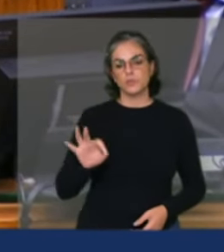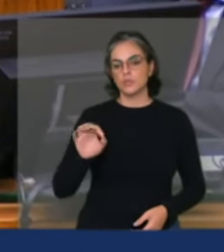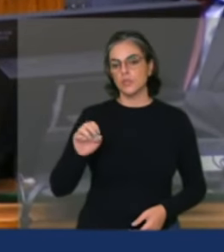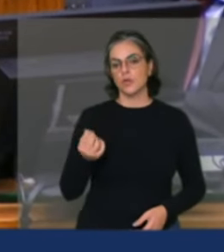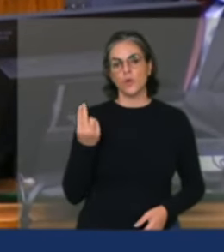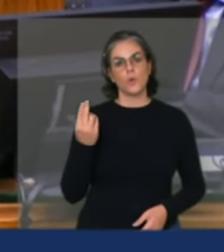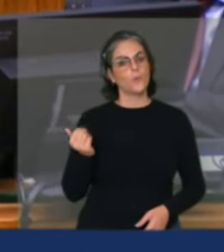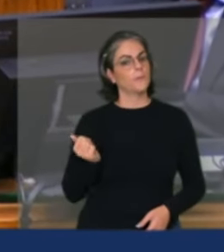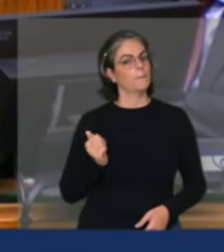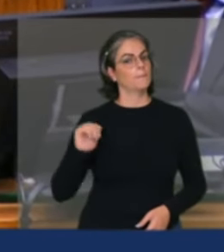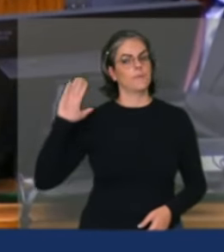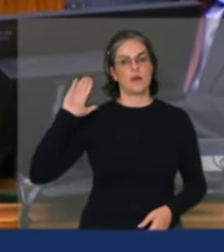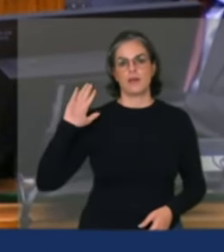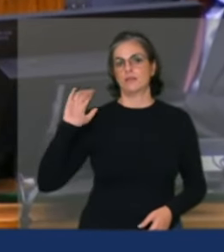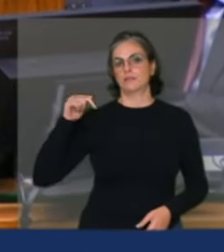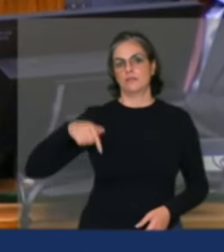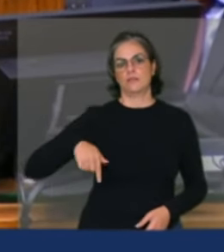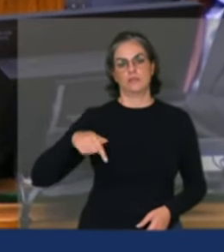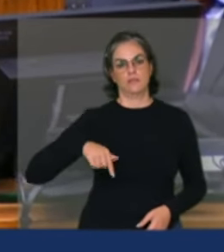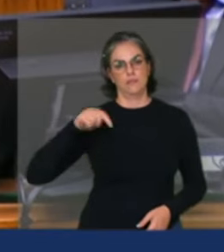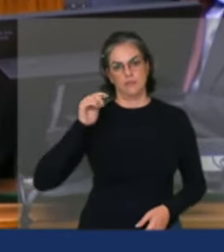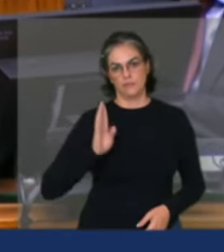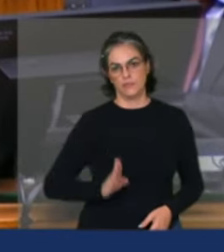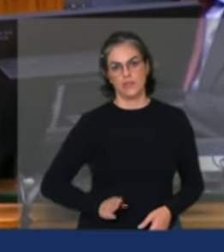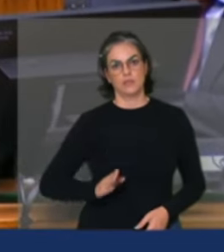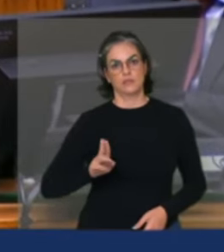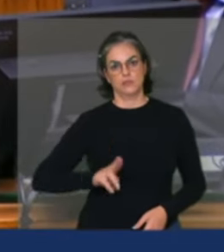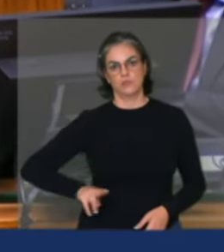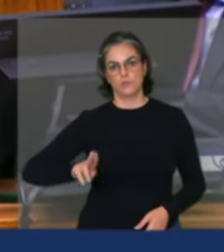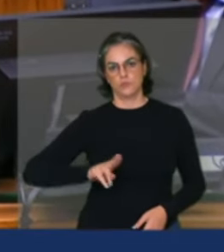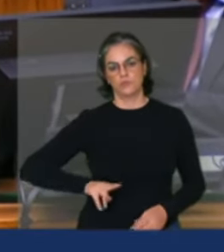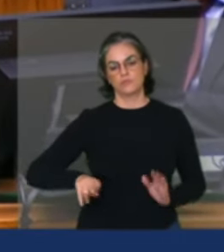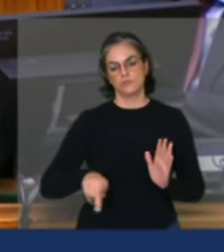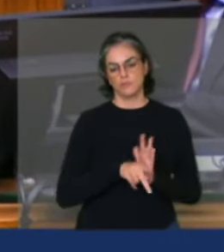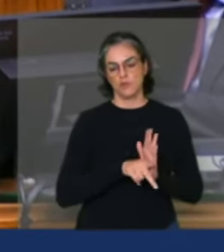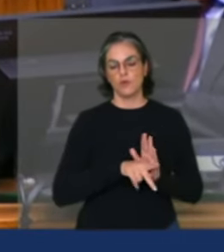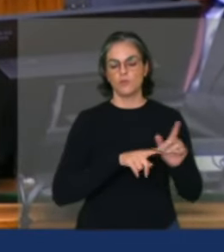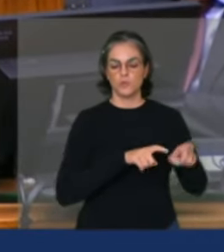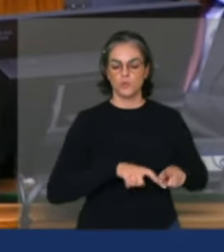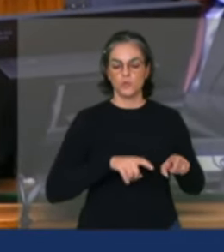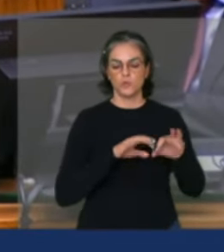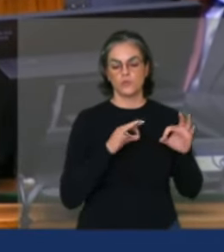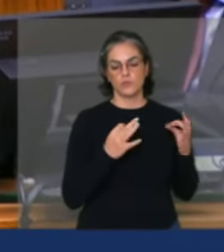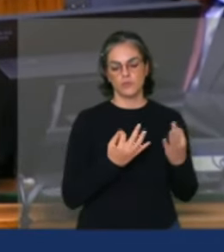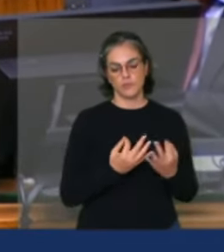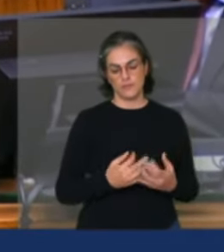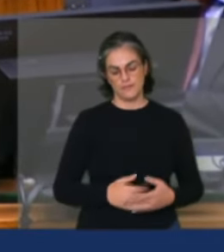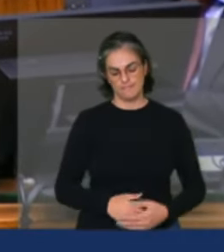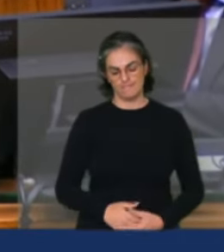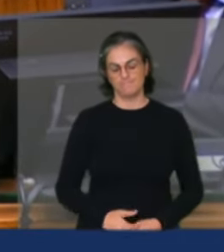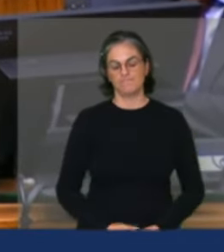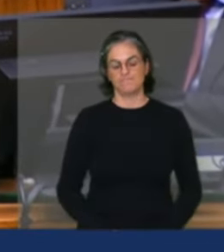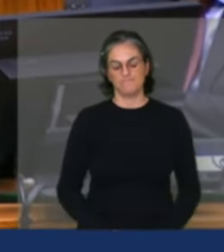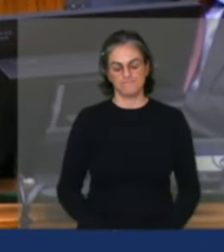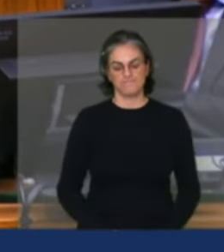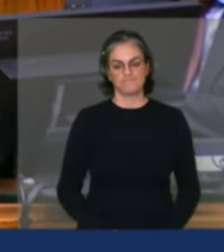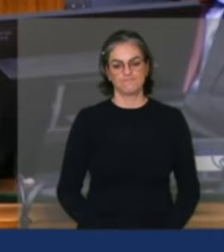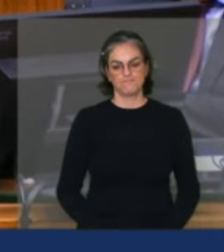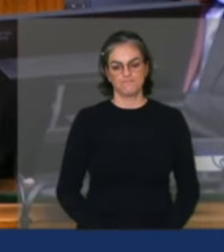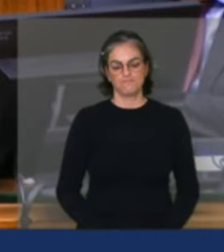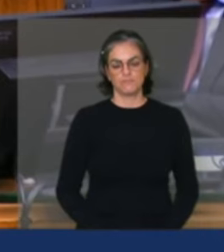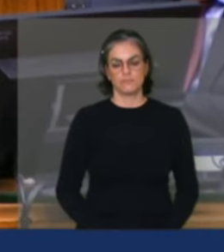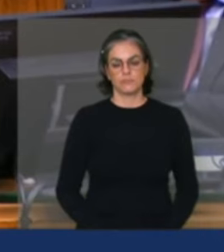com seus derivados é da agricultura familiar é da agricultura familiar então nesse momento a gente precisa